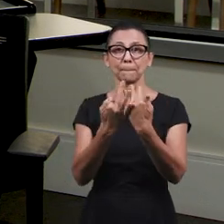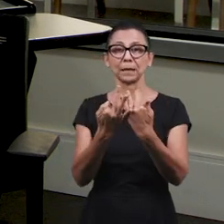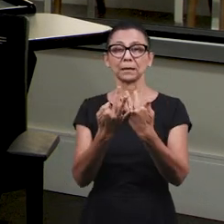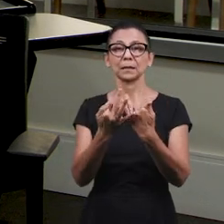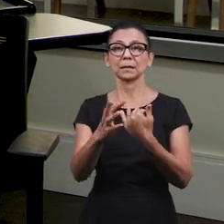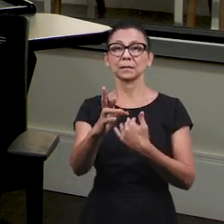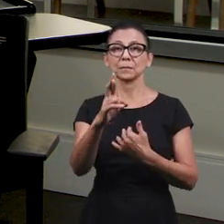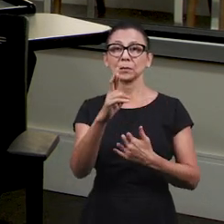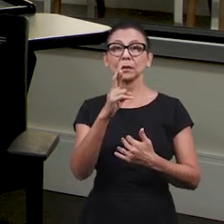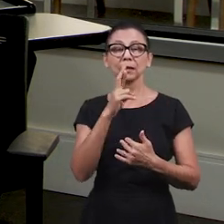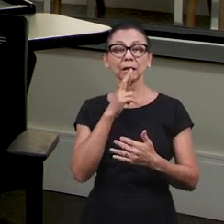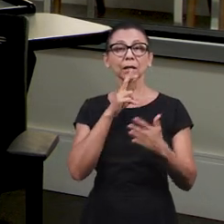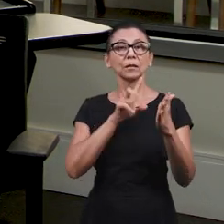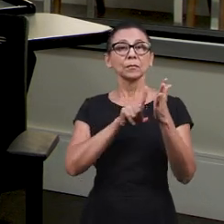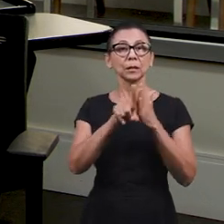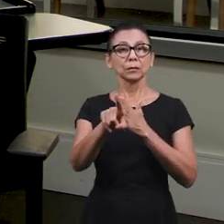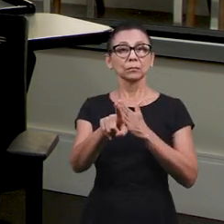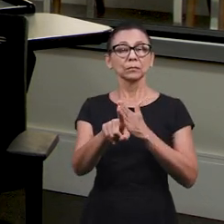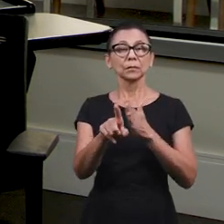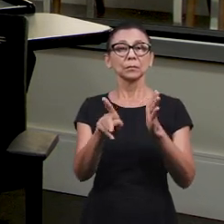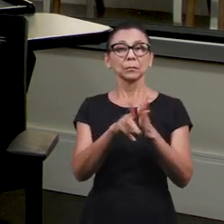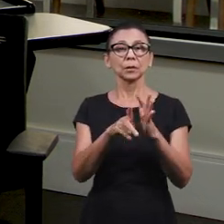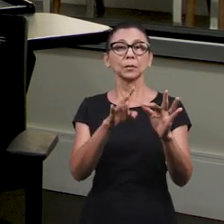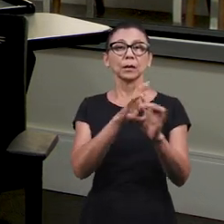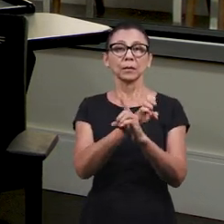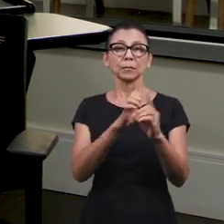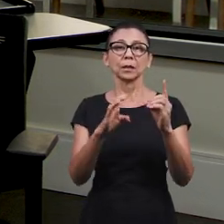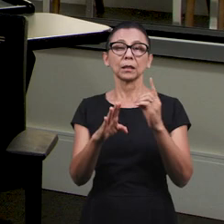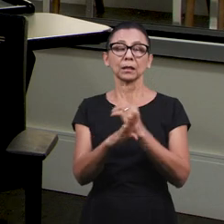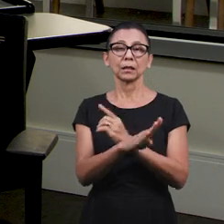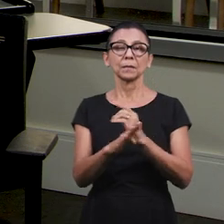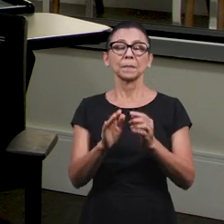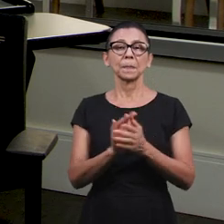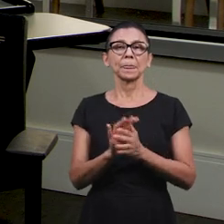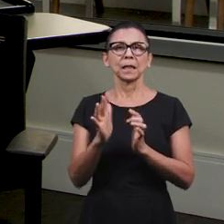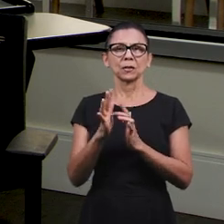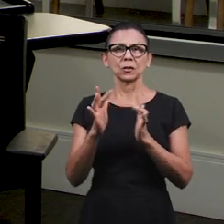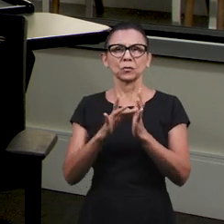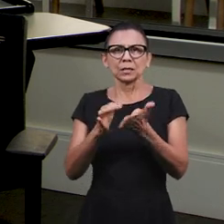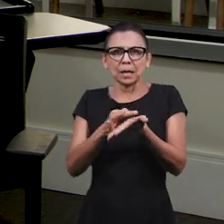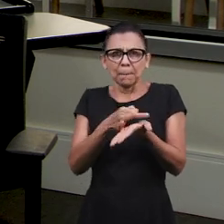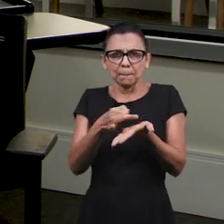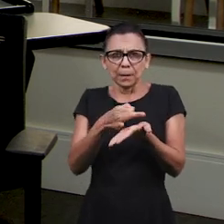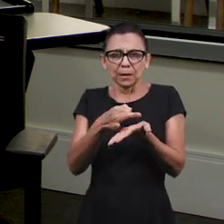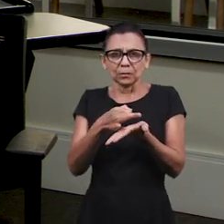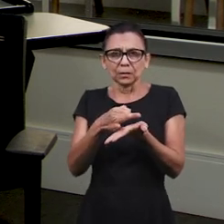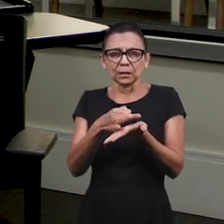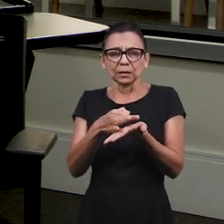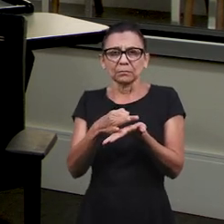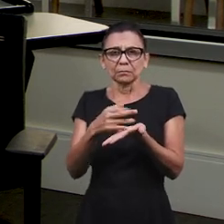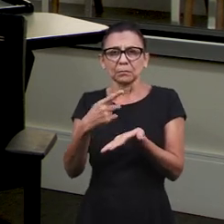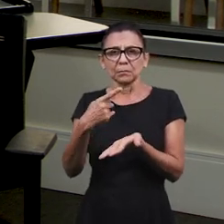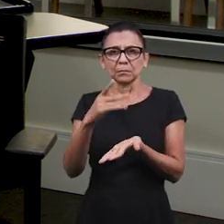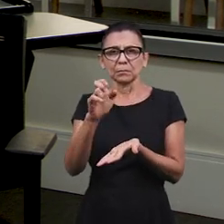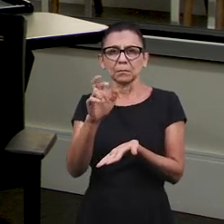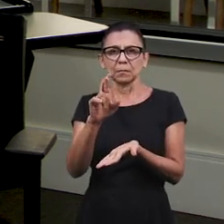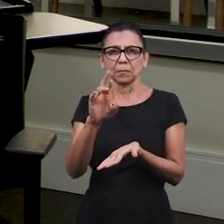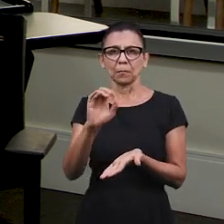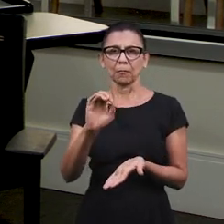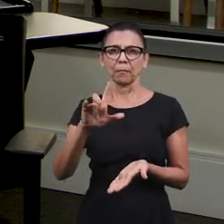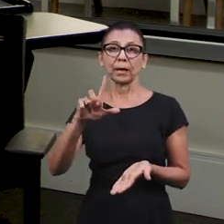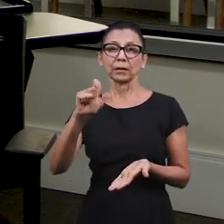pergunta da Escola Bíblica Dominical. E que Jesus, ele é a pérola de grande valor, porque ele é o único e